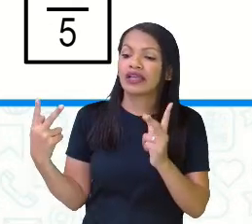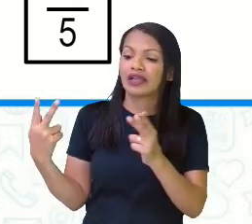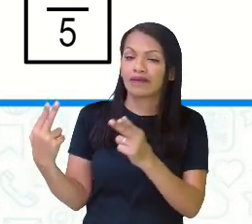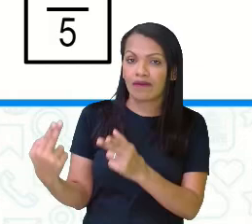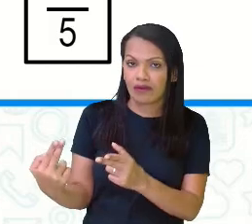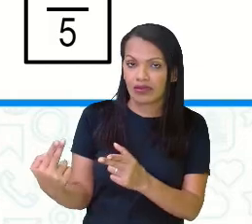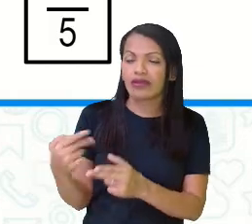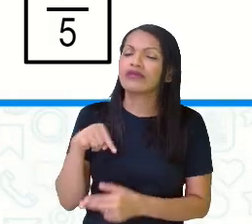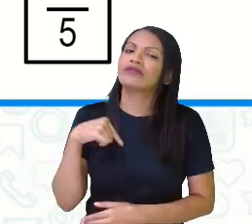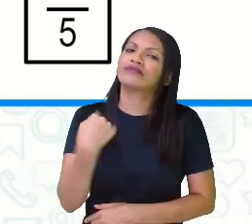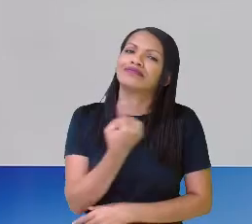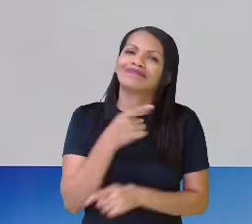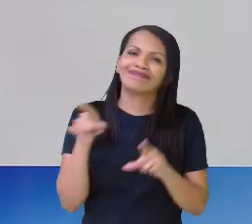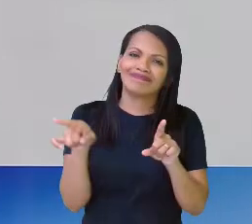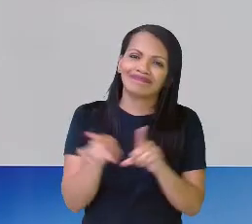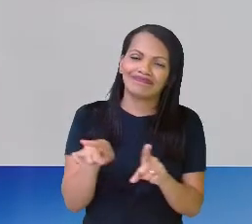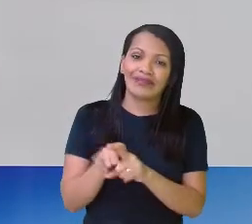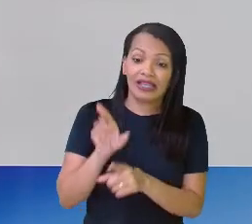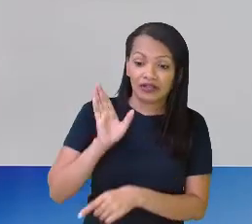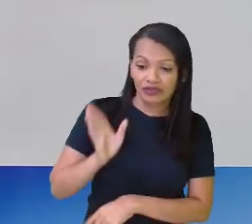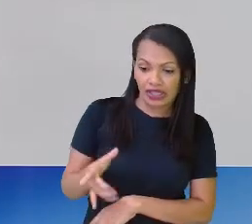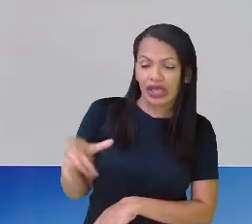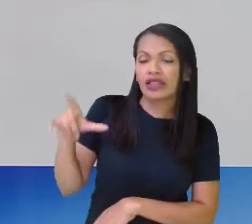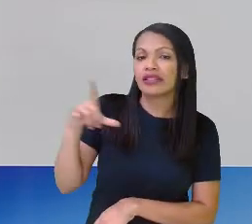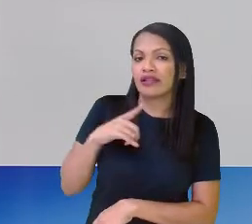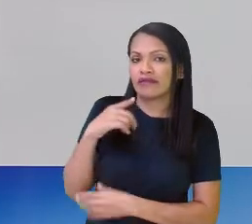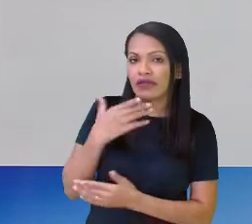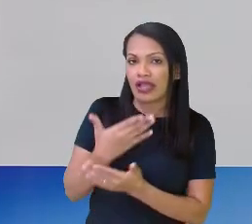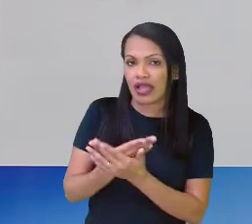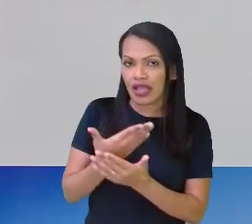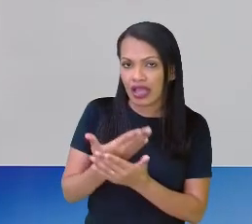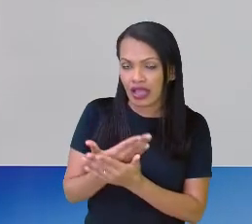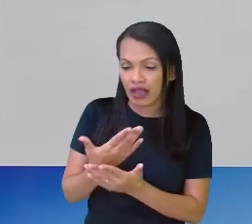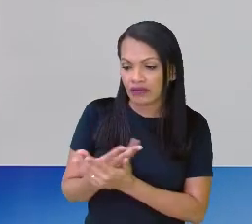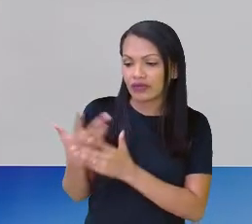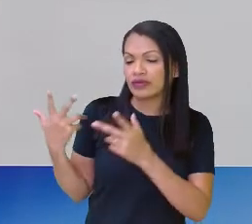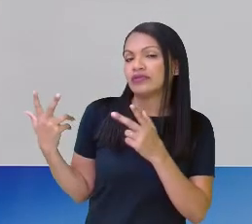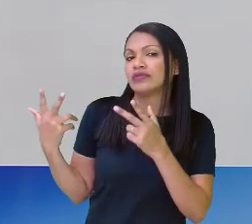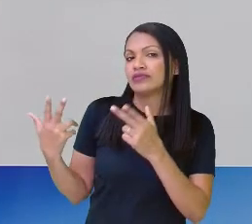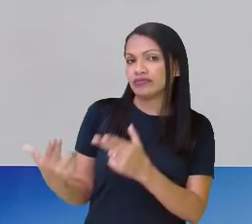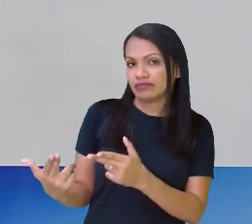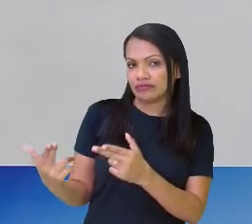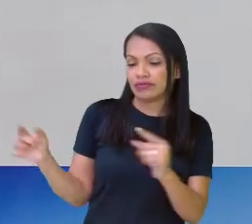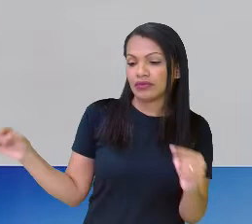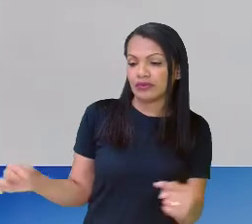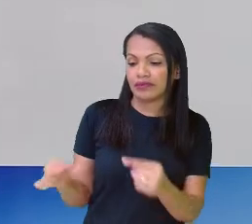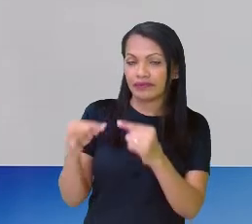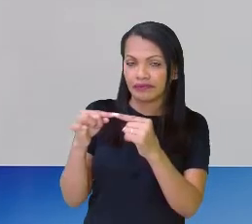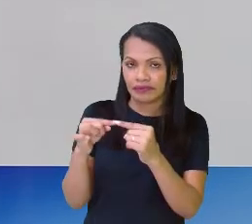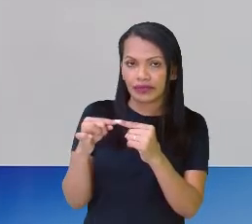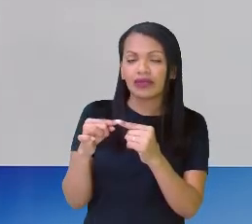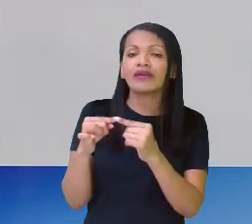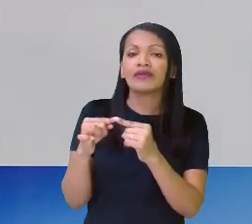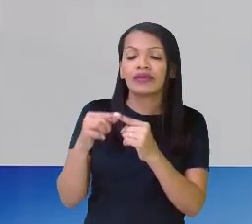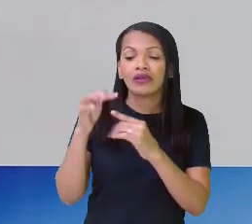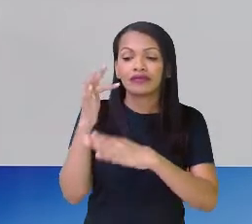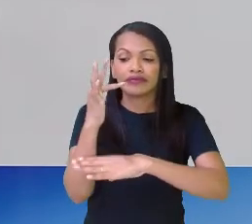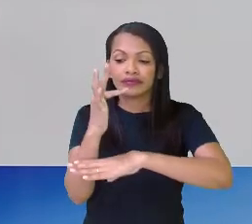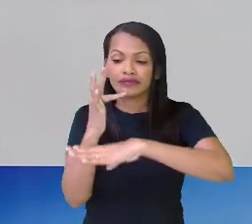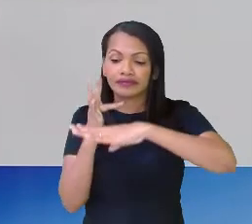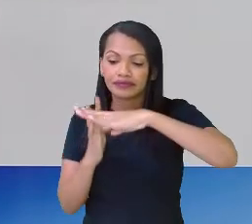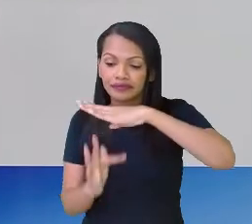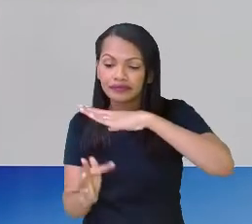A gente também já teve uma aula sobre propriedades de igualdade e equivalência, né? Quando a gente fala de frações